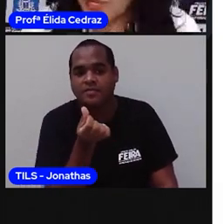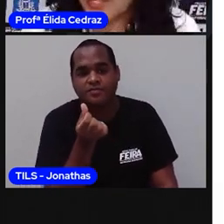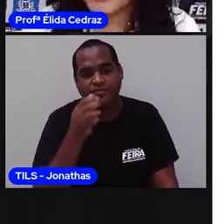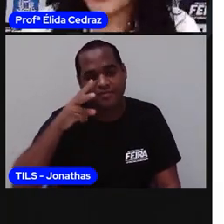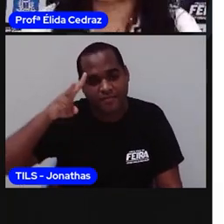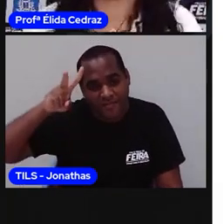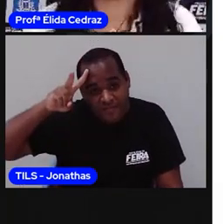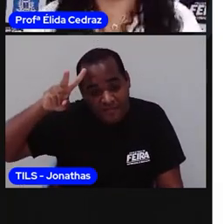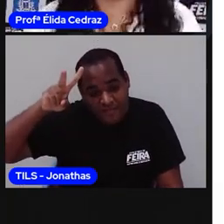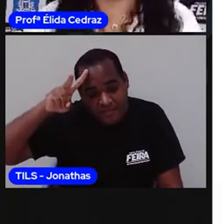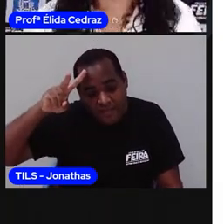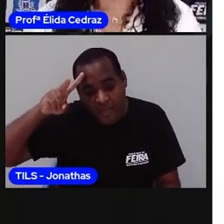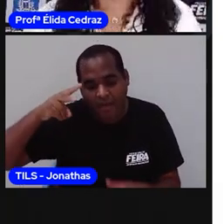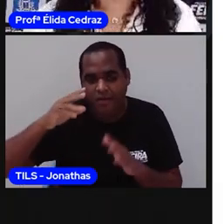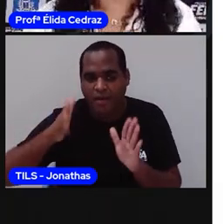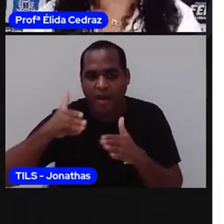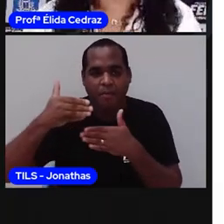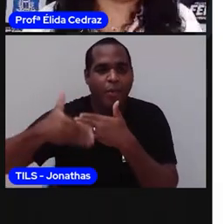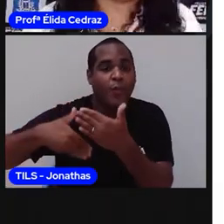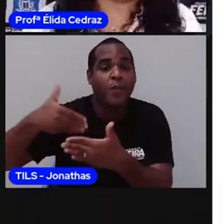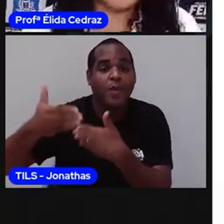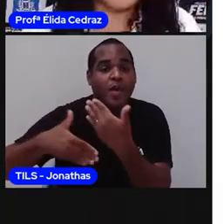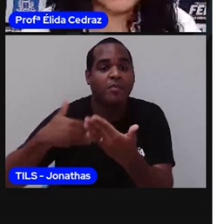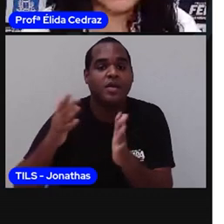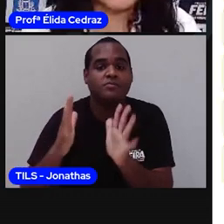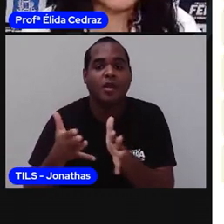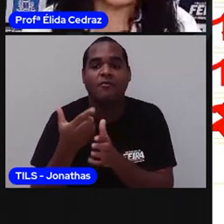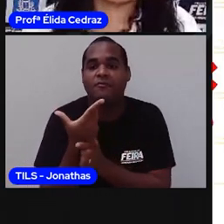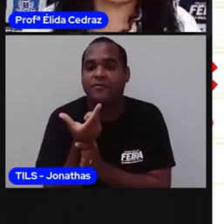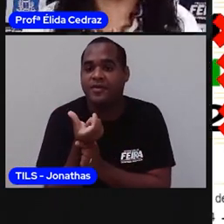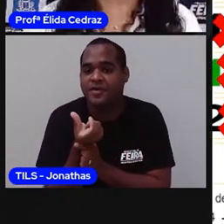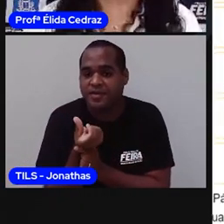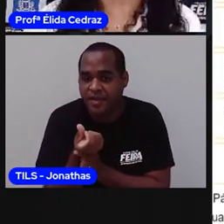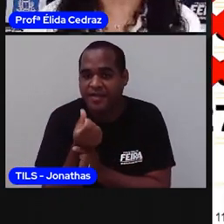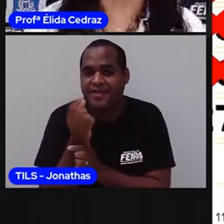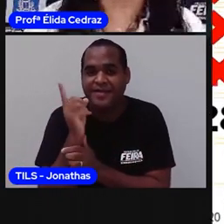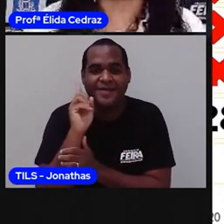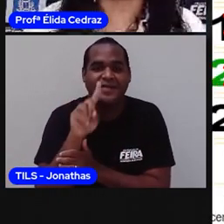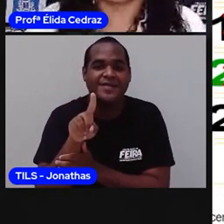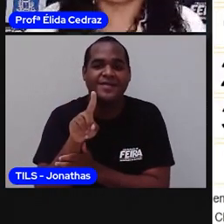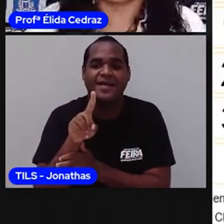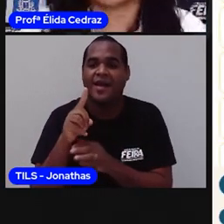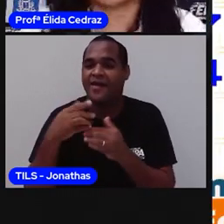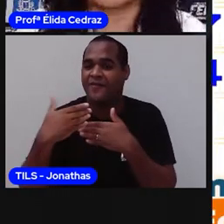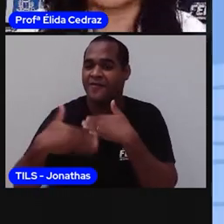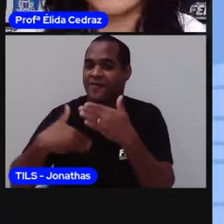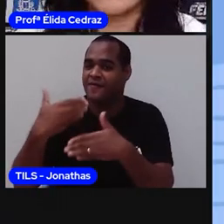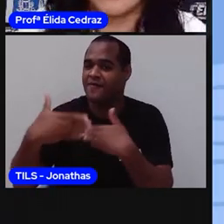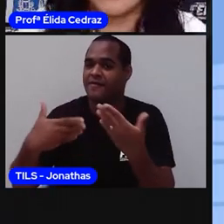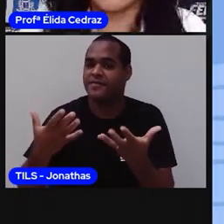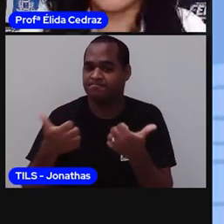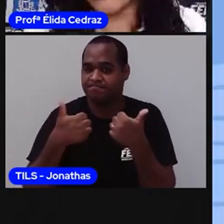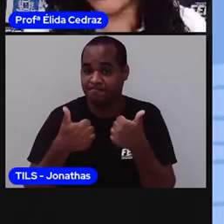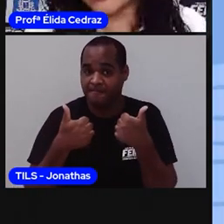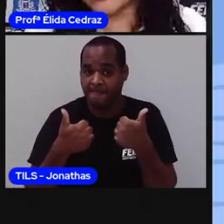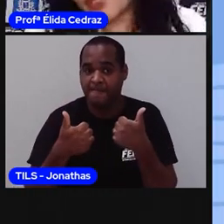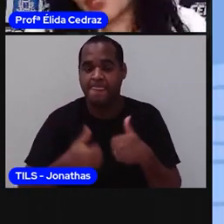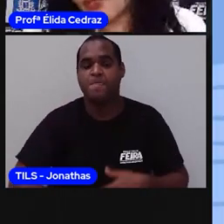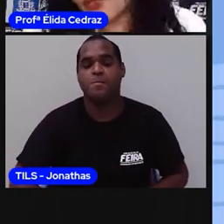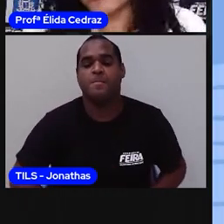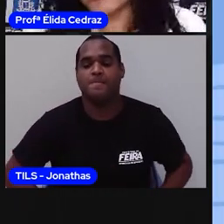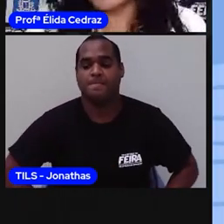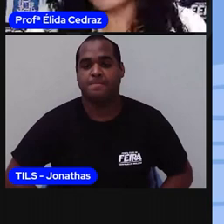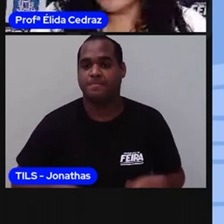-feira. Já se passaram 26 dias e vamos lá. Hoje